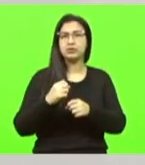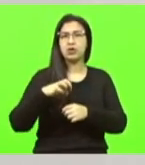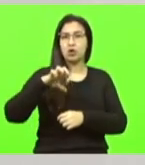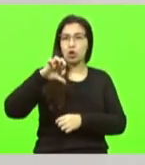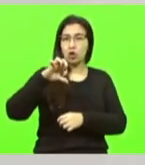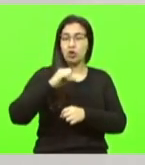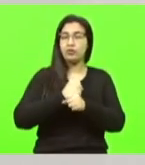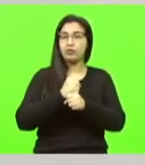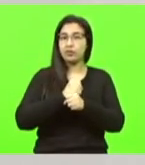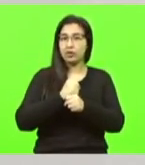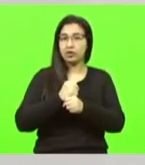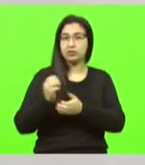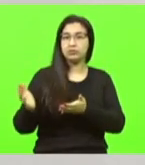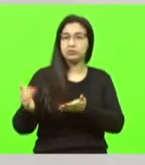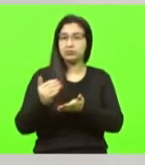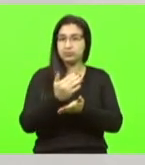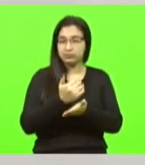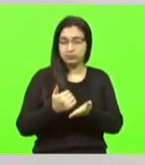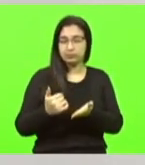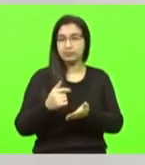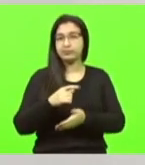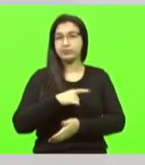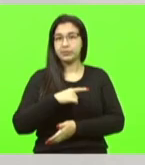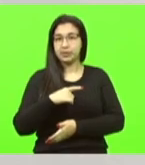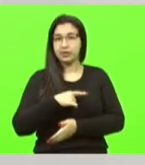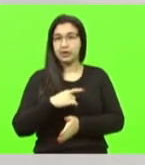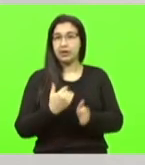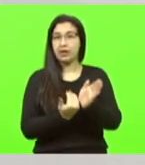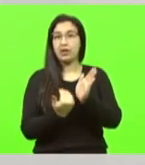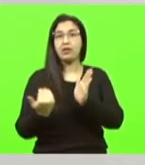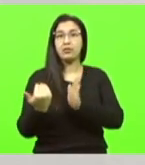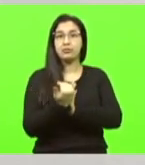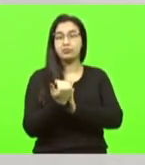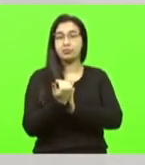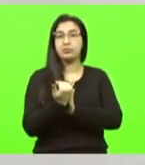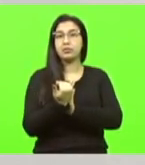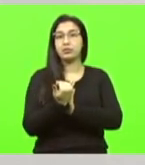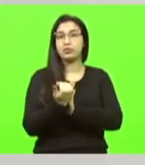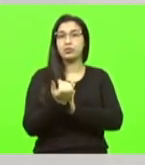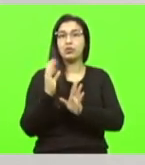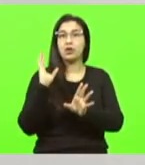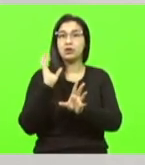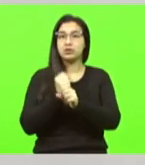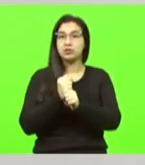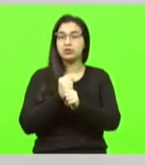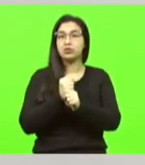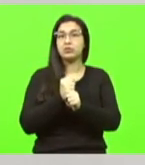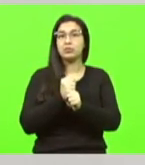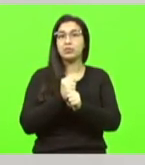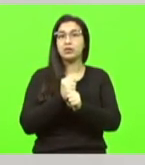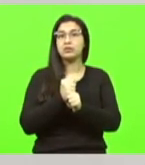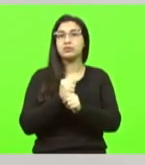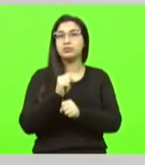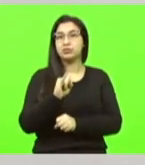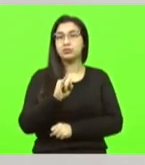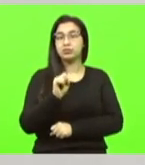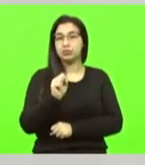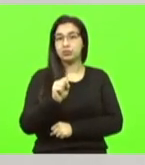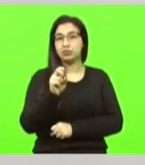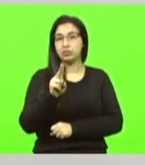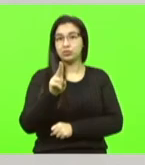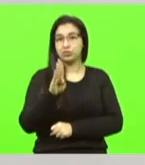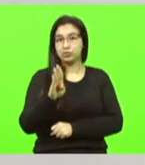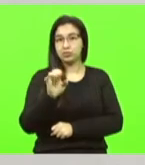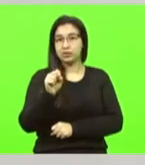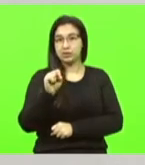proporcionada pelo programa Minha Casa Minha Vida superou a soma dos subsídios concedidos no período. A título de